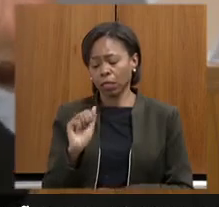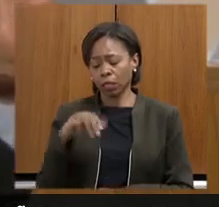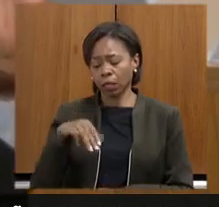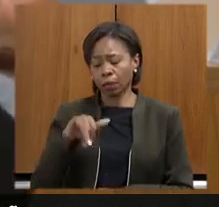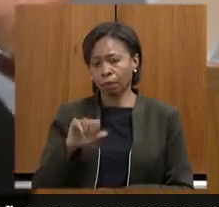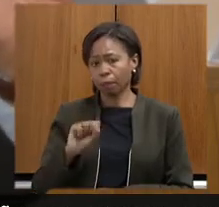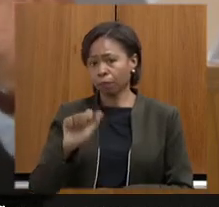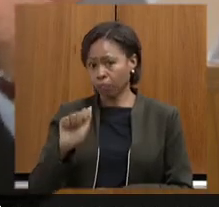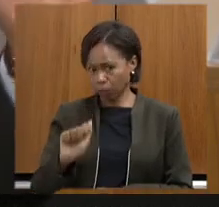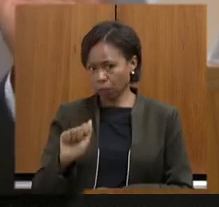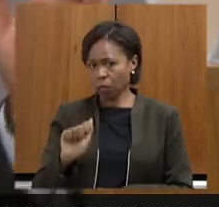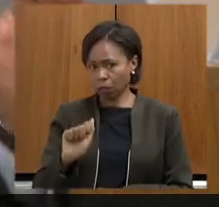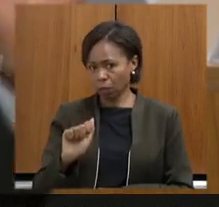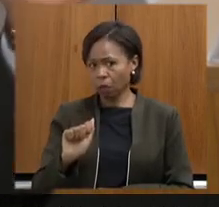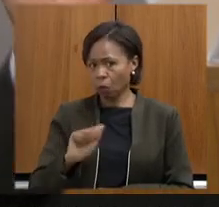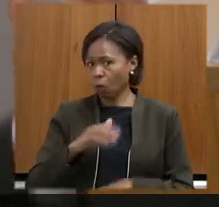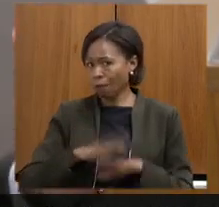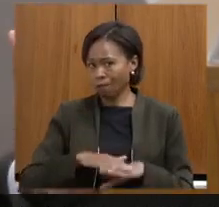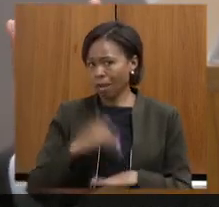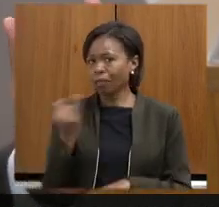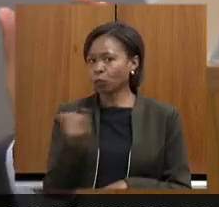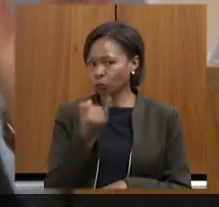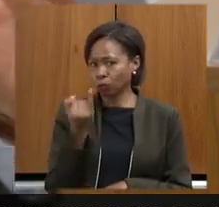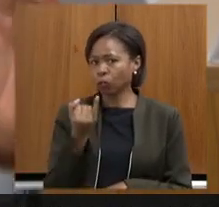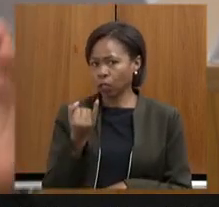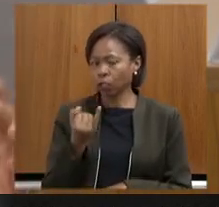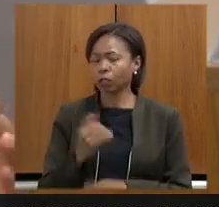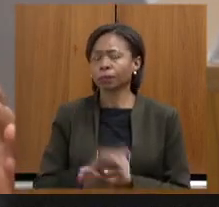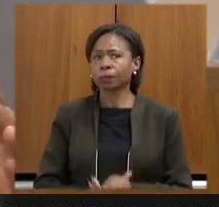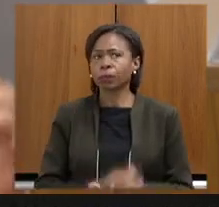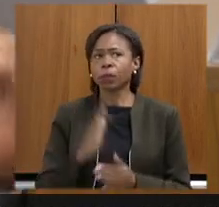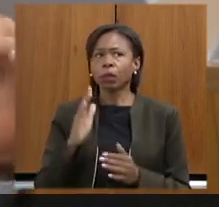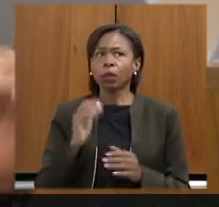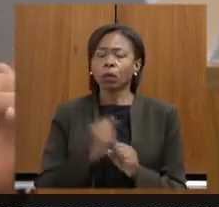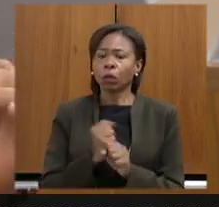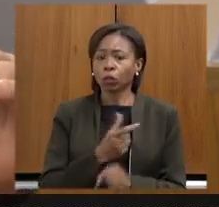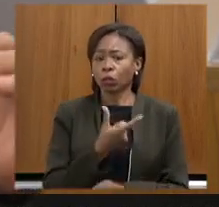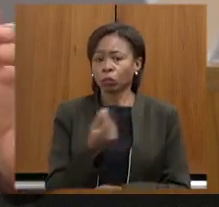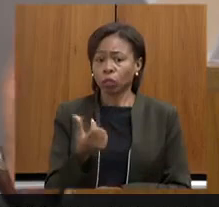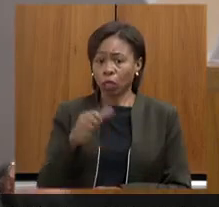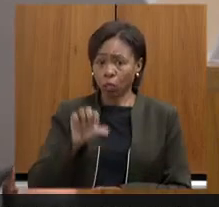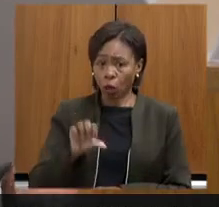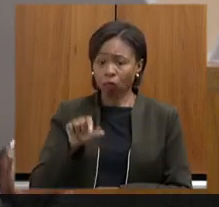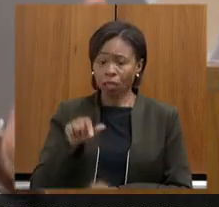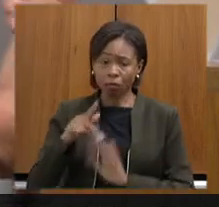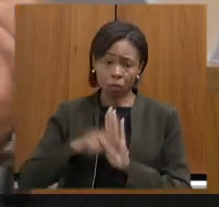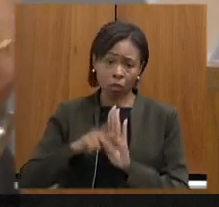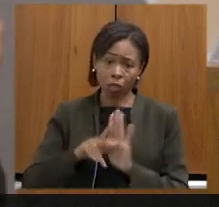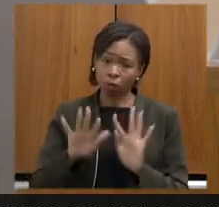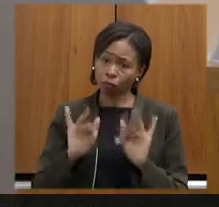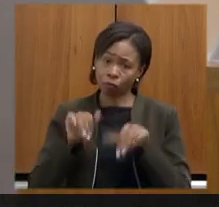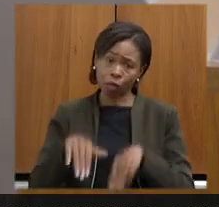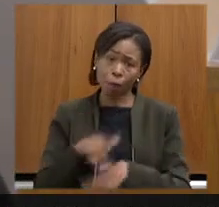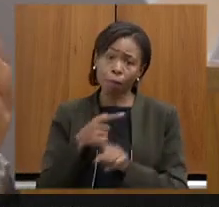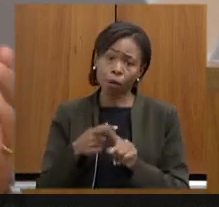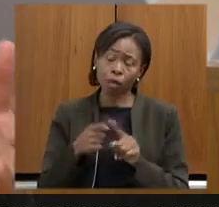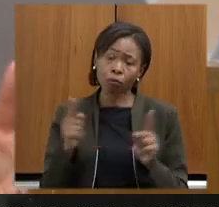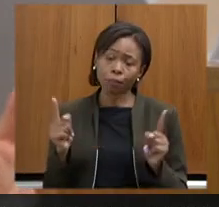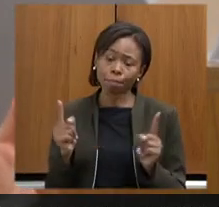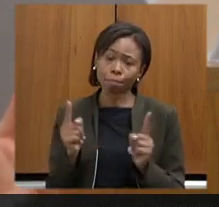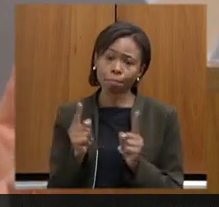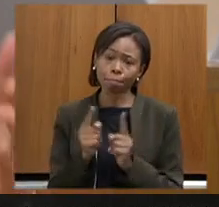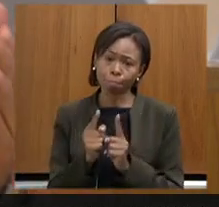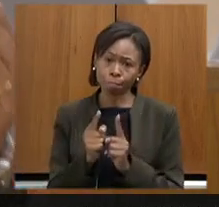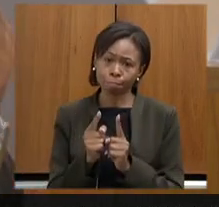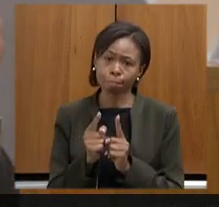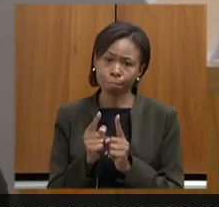muito maior da camisa em 2019 ele foi encerrado porque ele foi diminuído ele foi